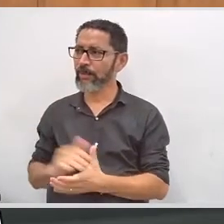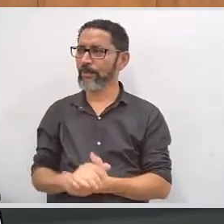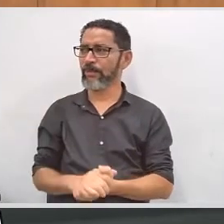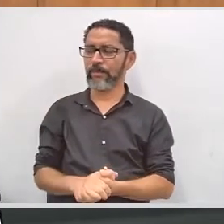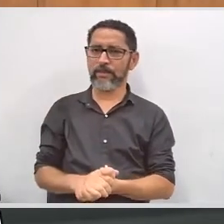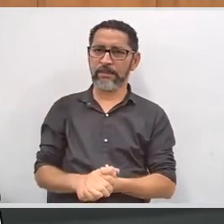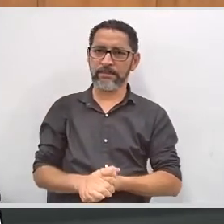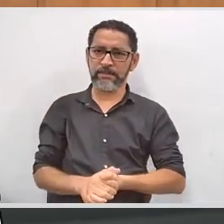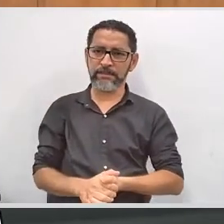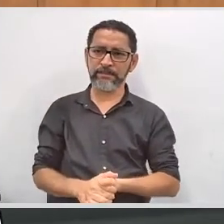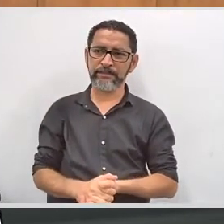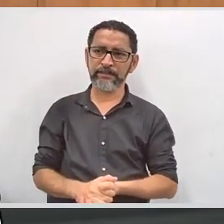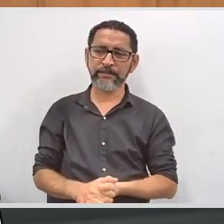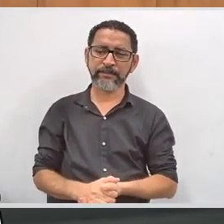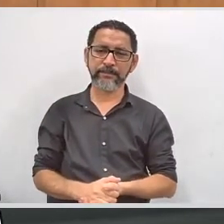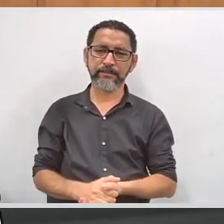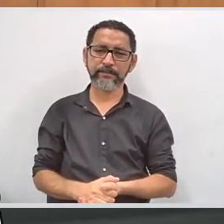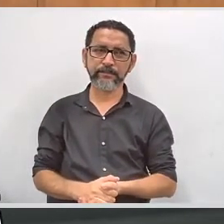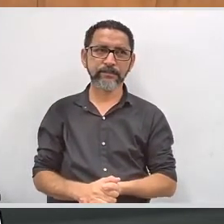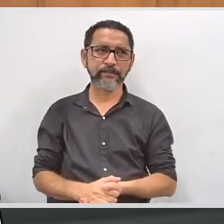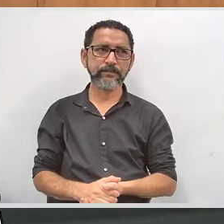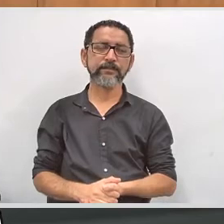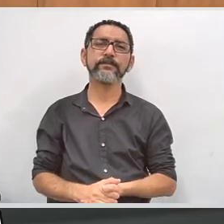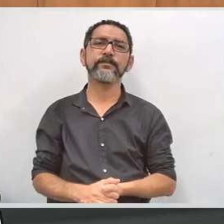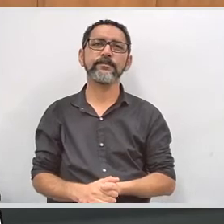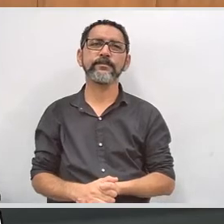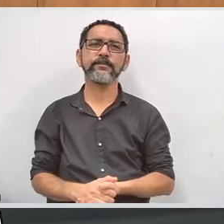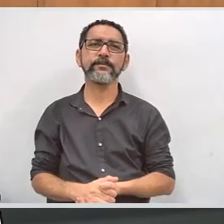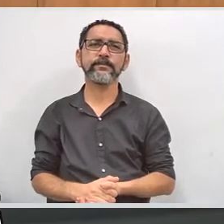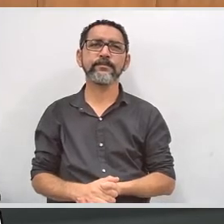destacado nesse programa de capacitação nosso.